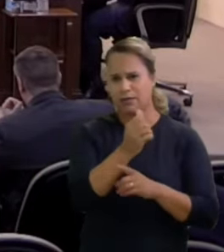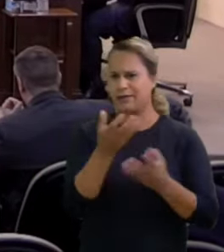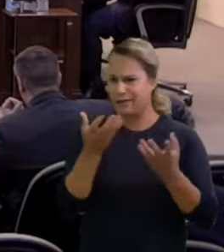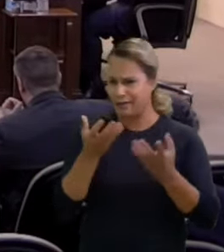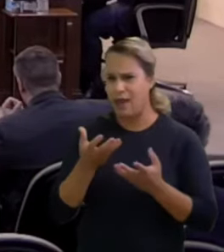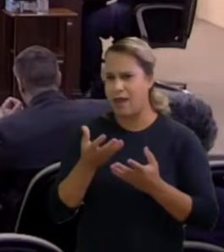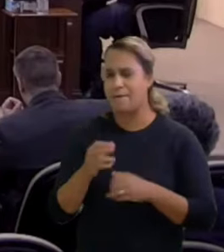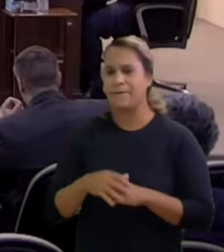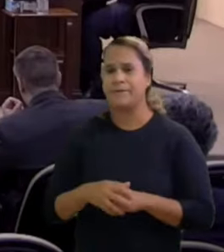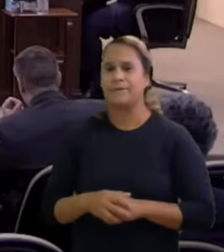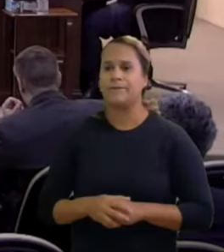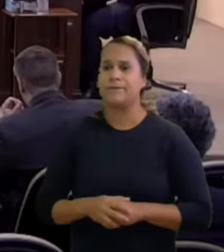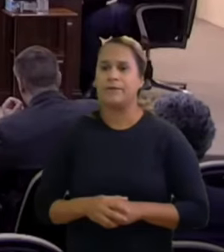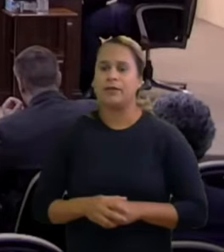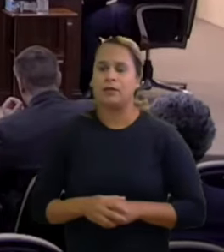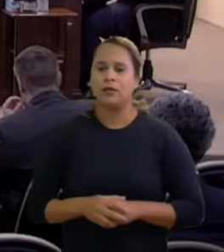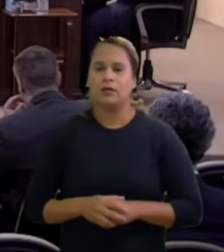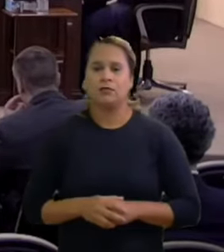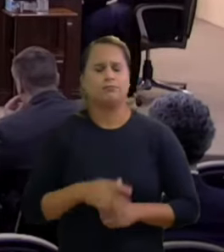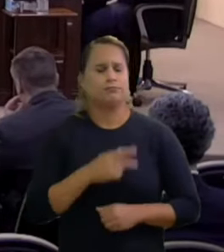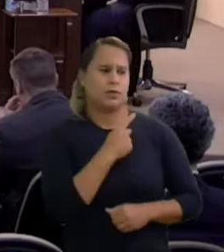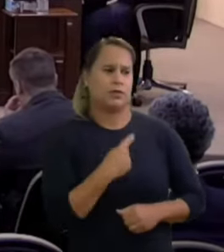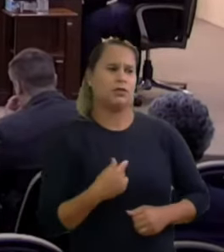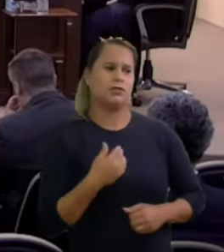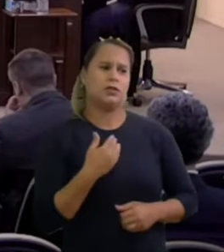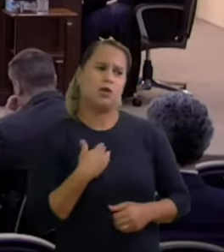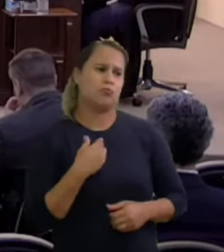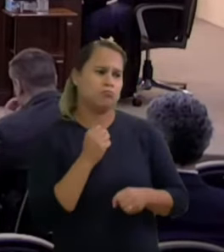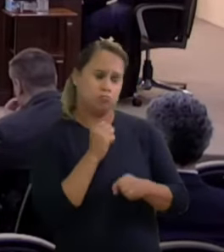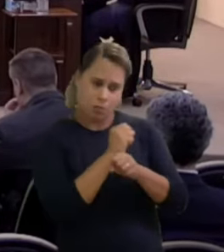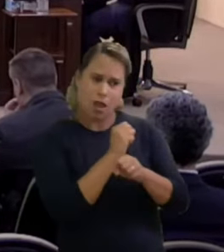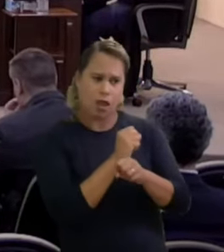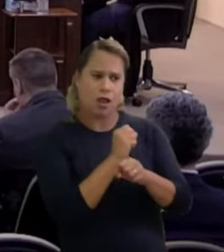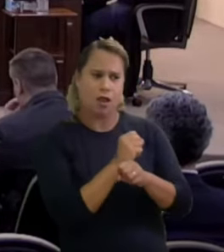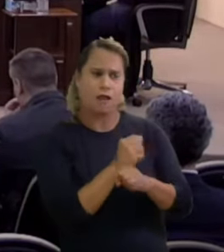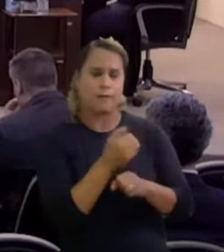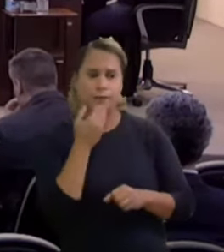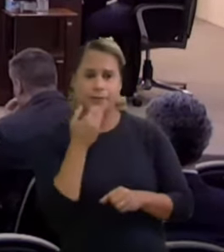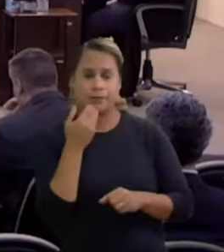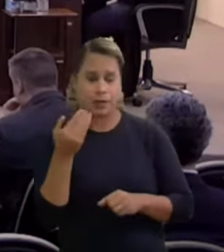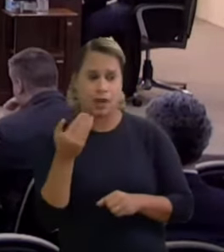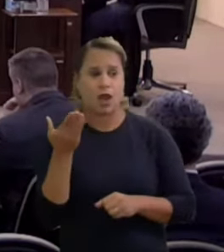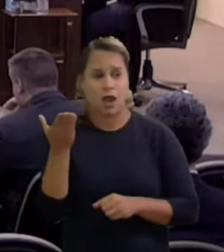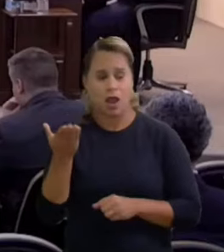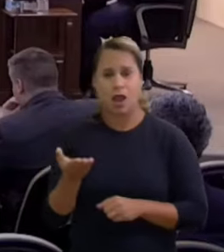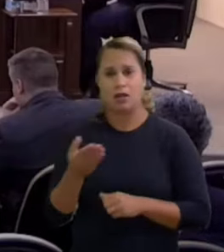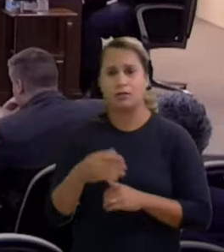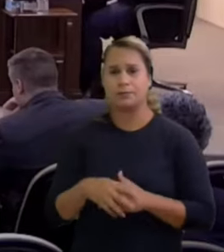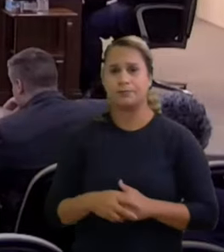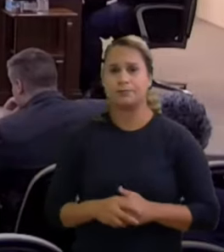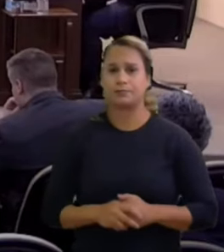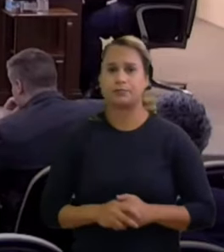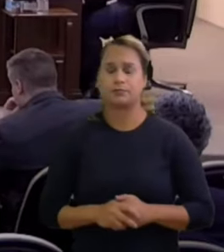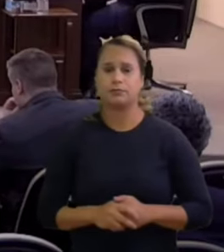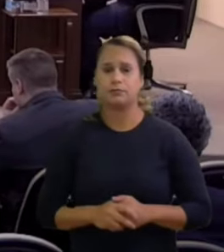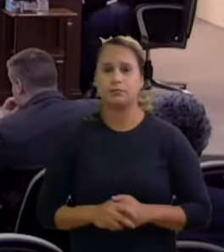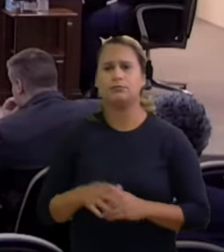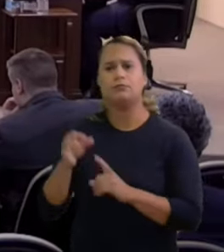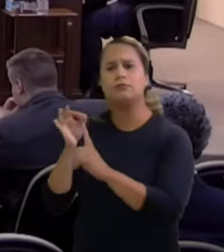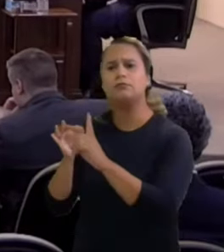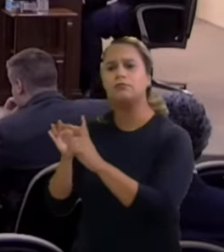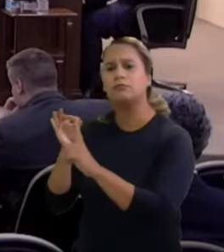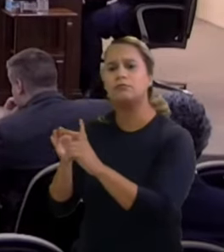eu pretendo aguardar a vista do senhor senador Guilherme Frederico Hernandes Dens senhor presidente pois não